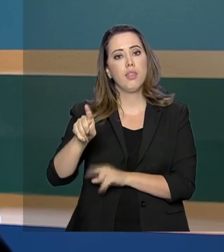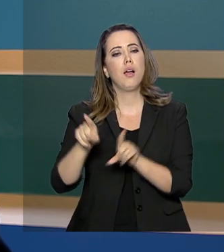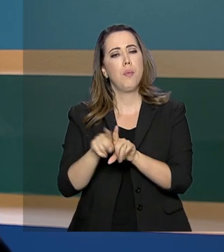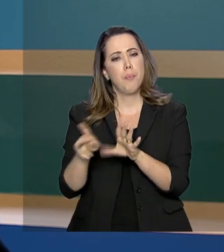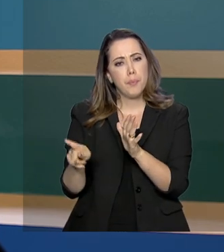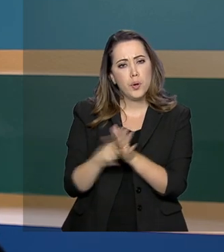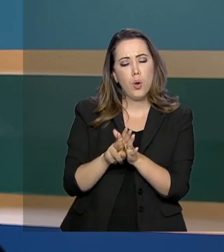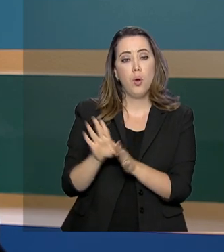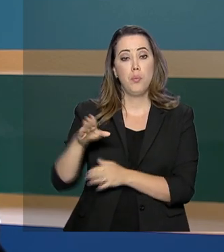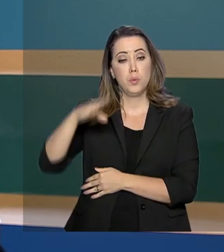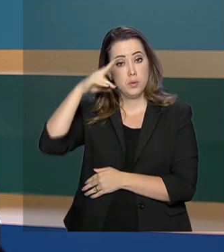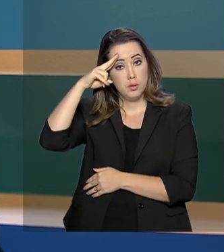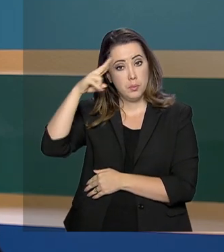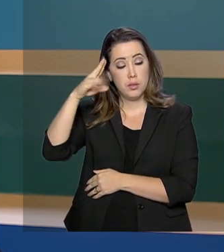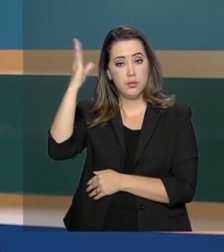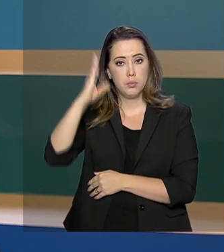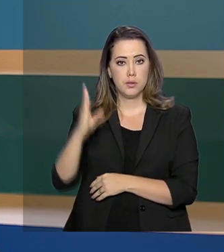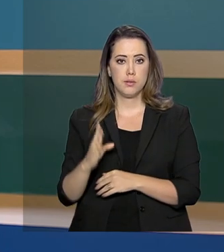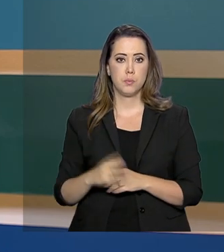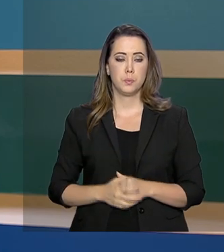Submarinos da Marinha do Brasil.